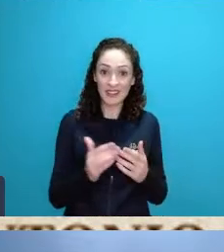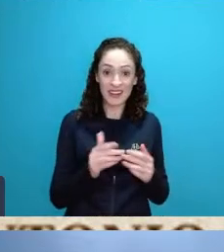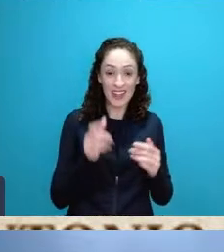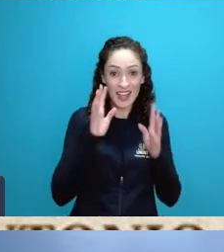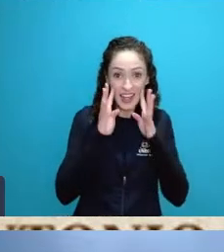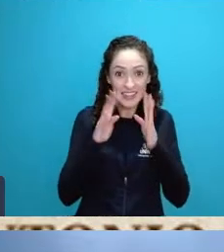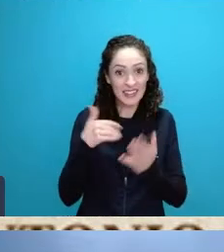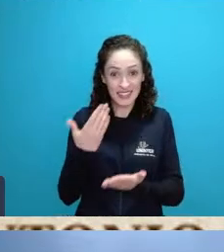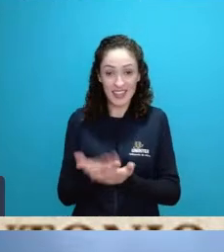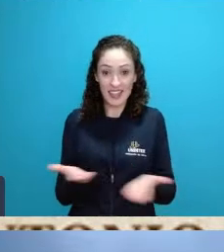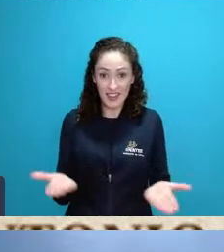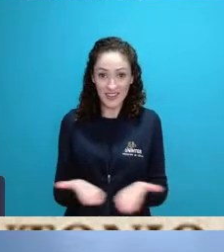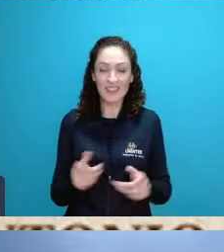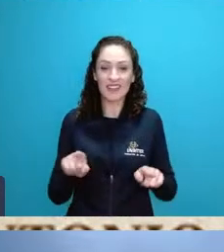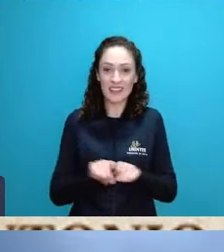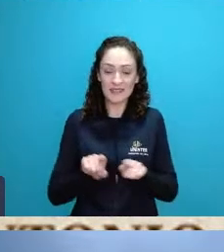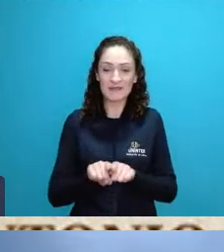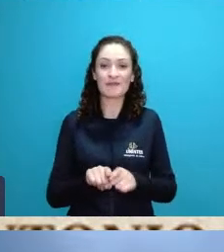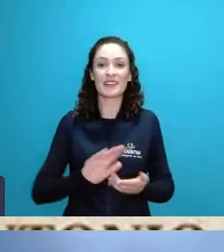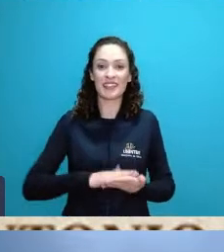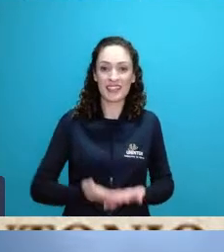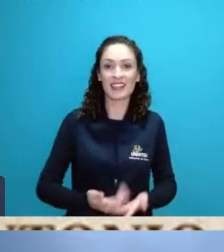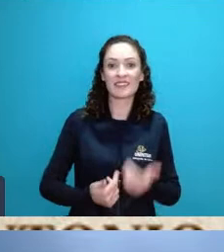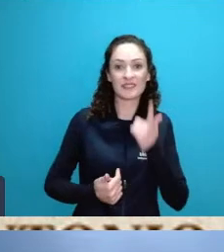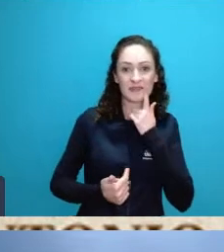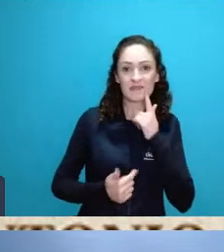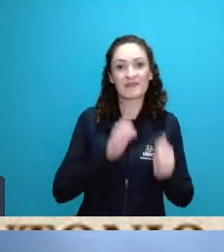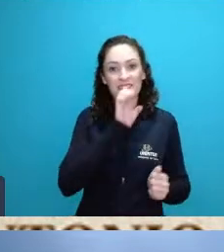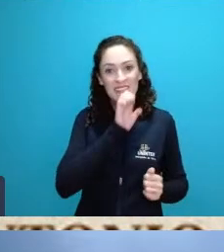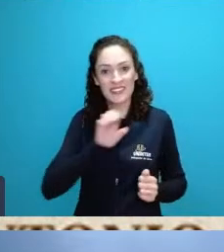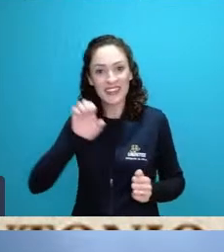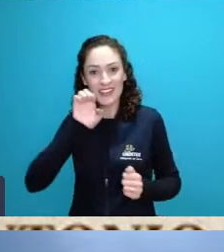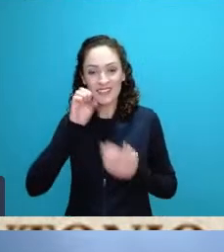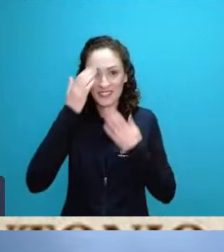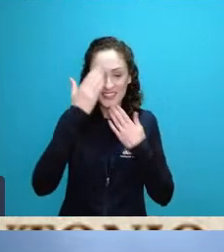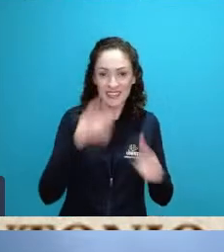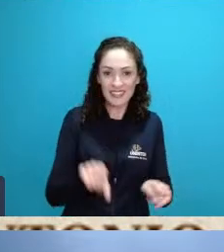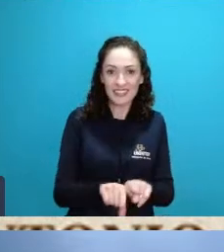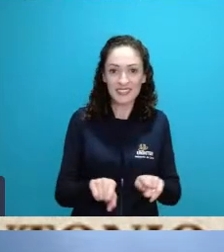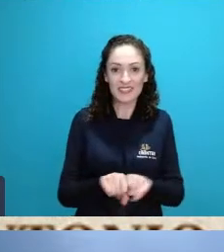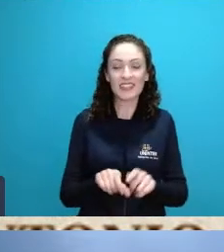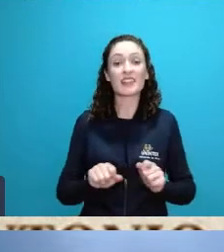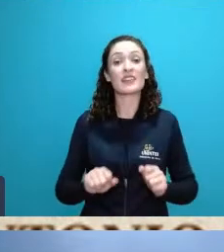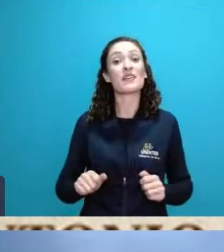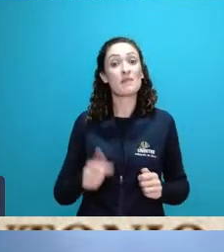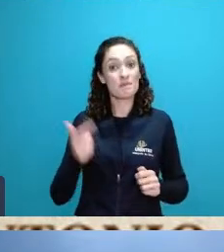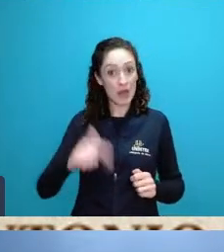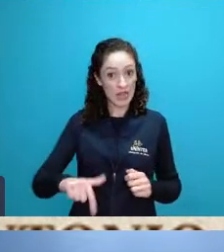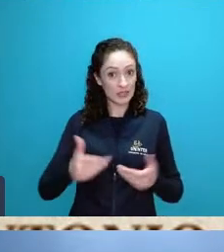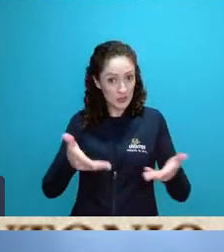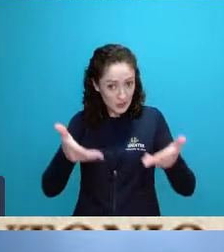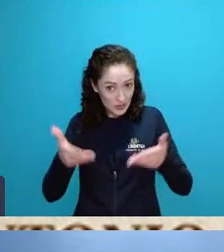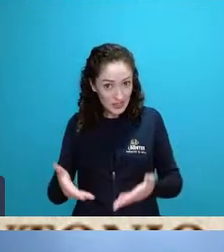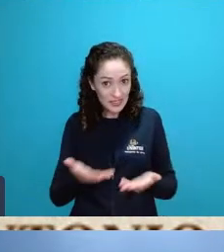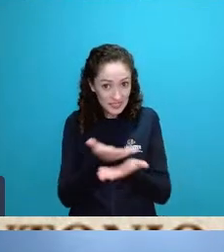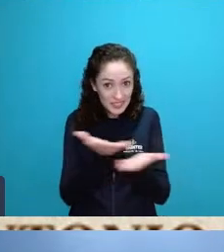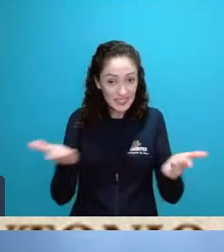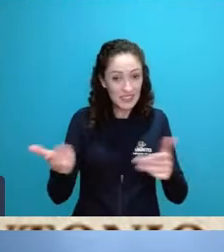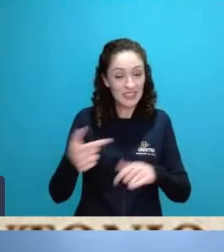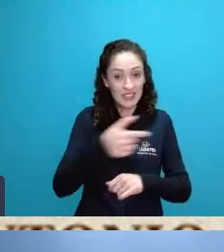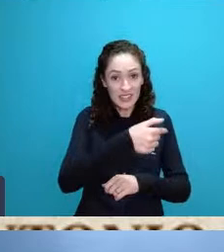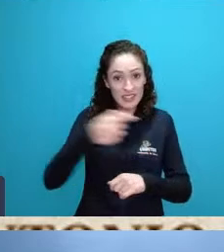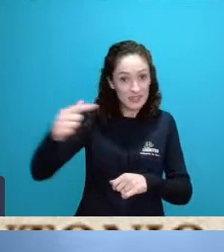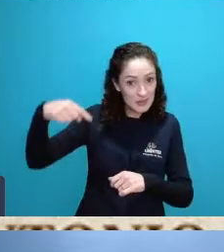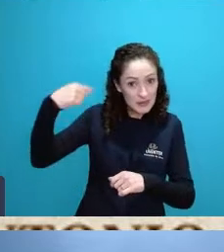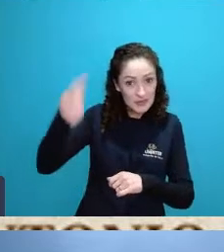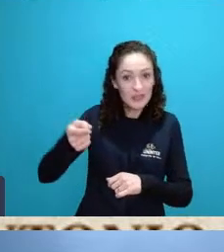Gabriela o Everton e também gostaria de convidá-los para os nossos eventos da semana que vem nós teremos no dia